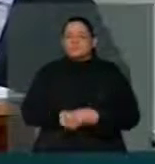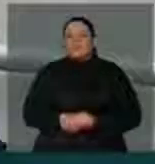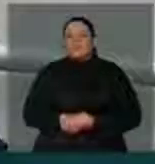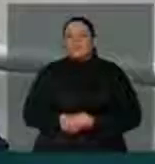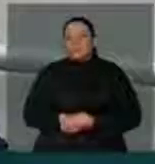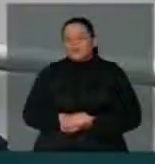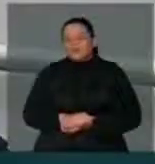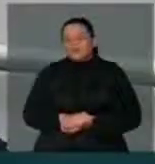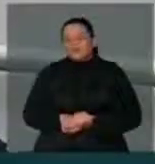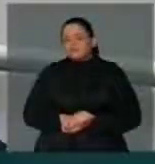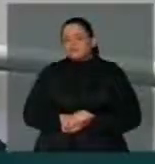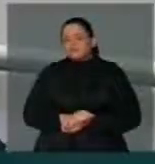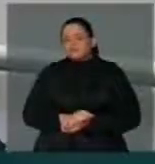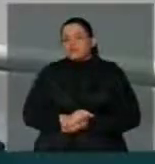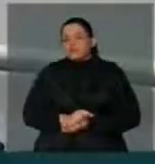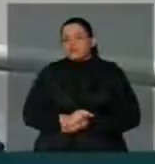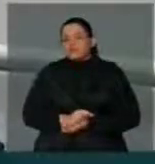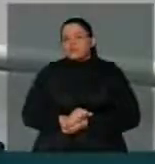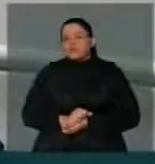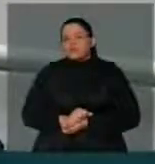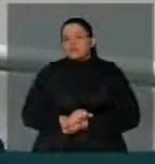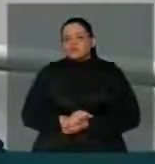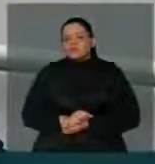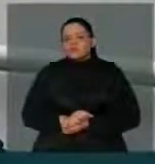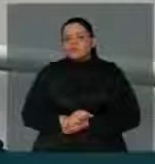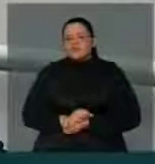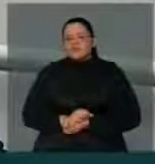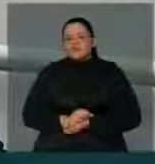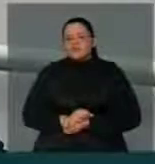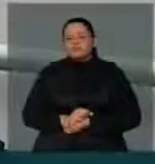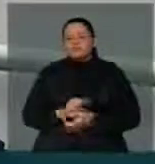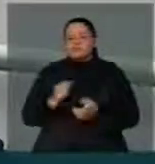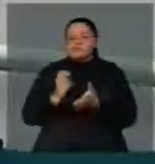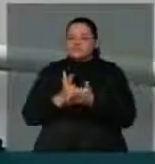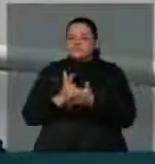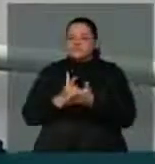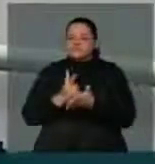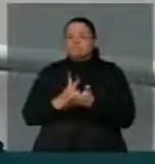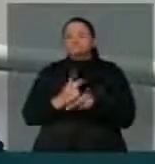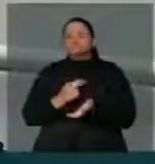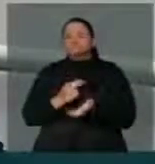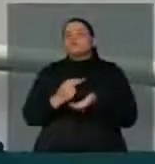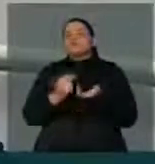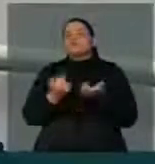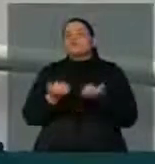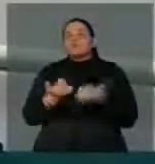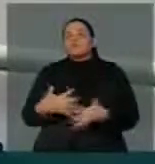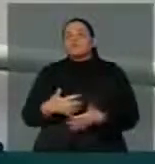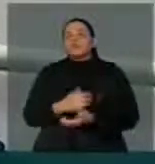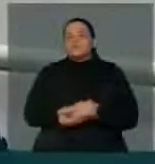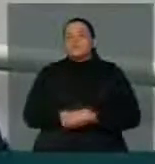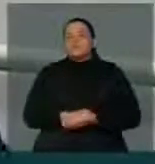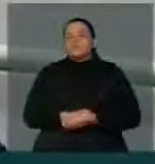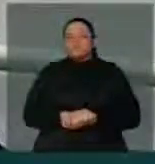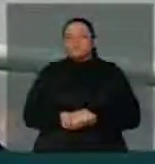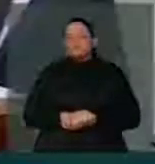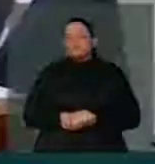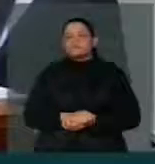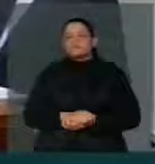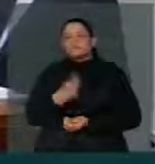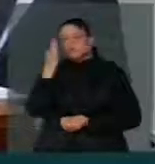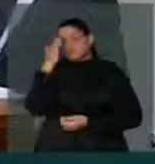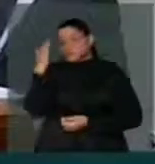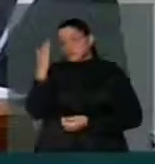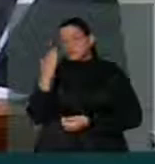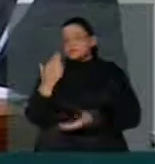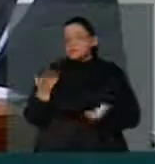Então, essa é o que nós podemos dizer a respeito. Obrigado. Agradeço